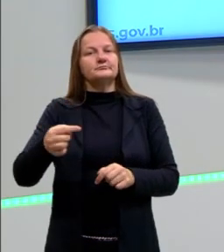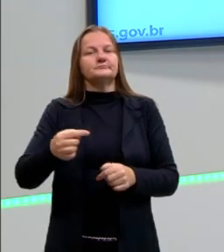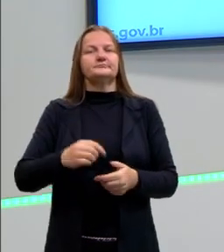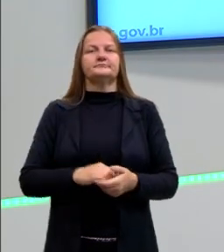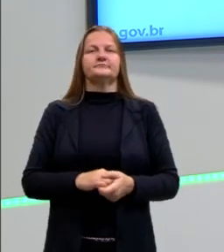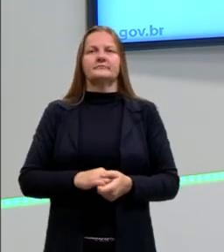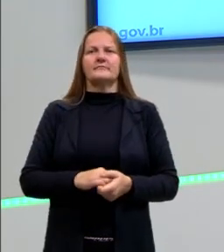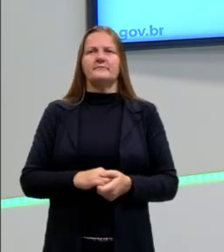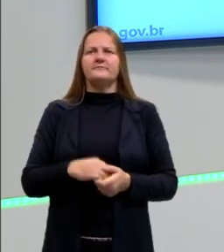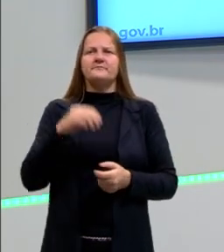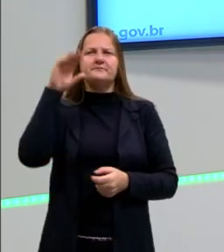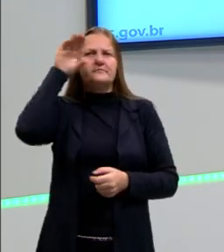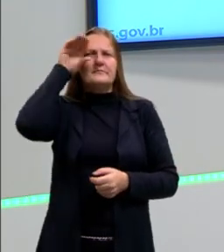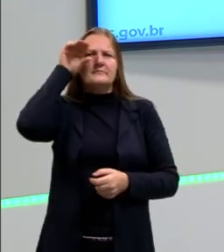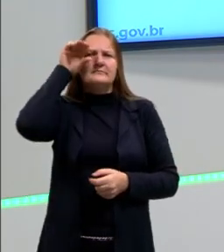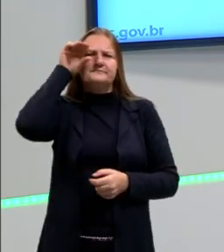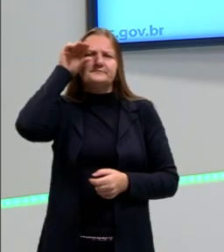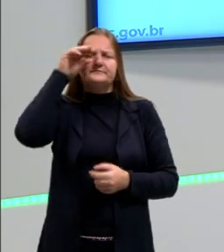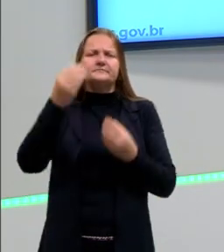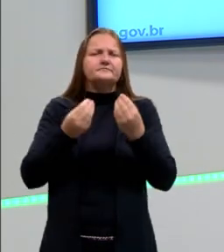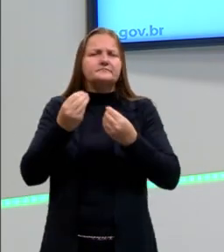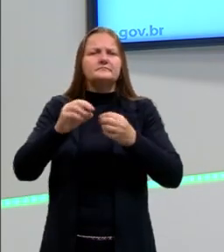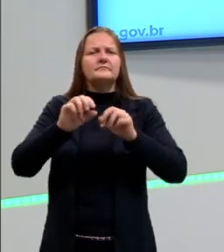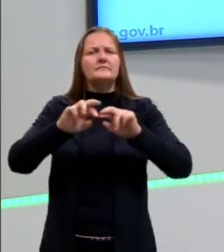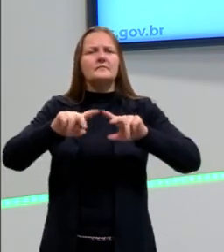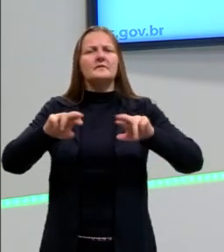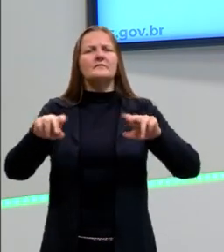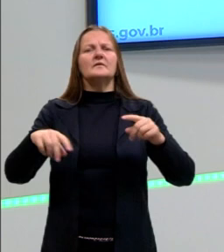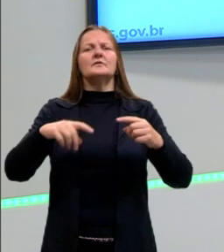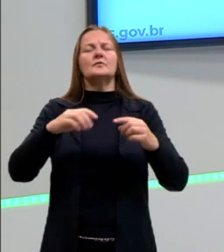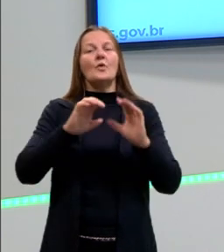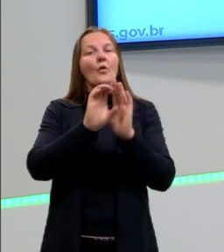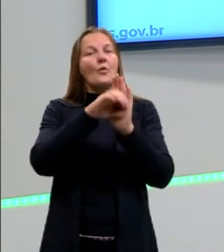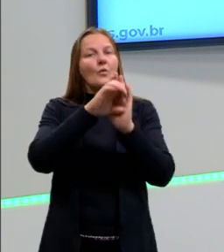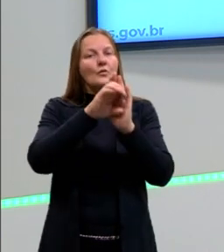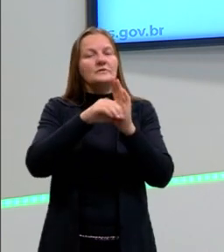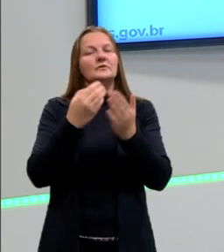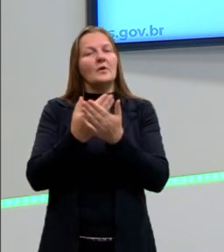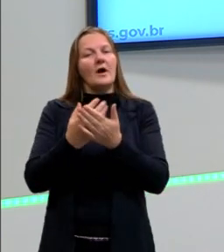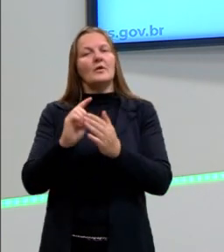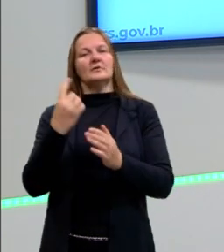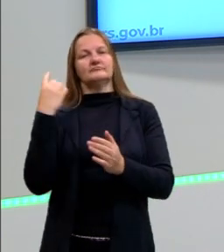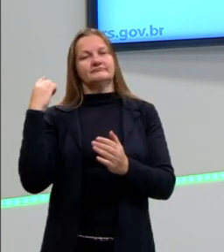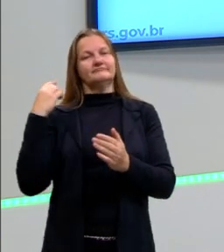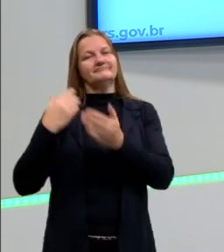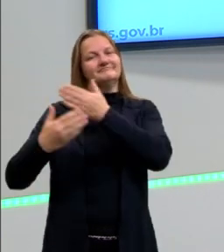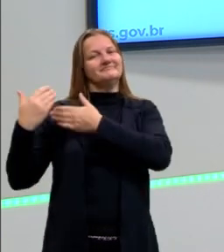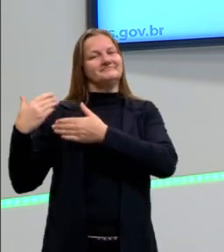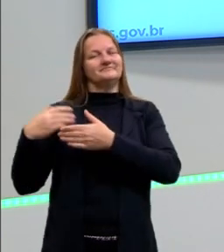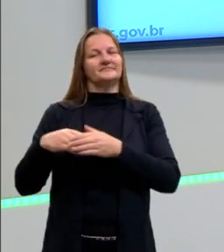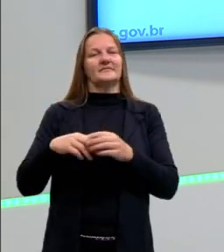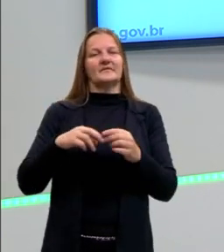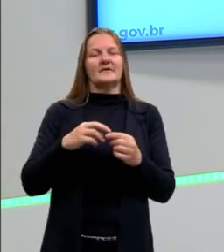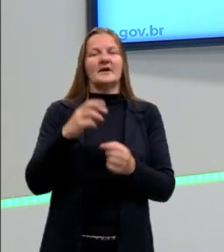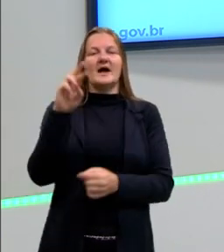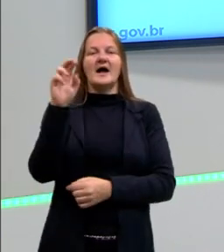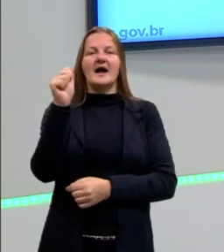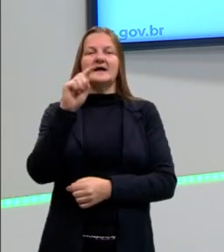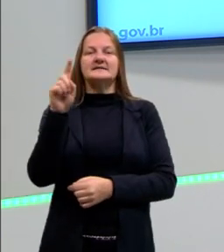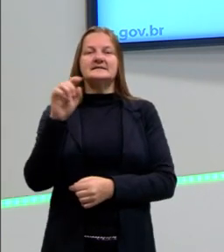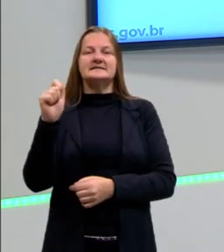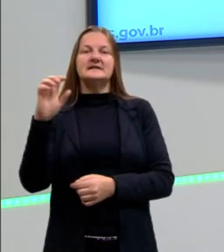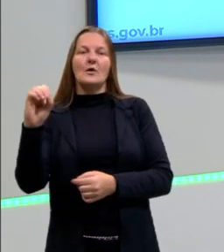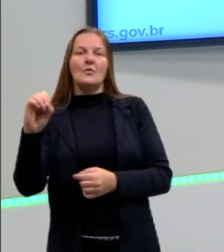aqui a gente consegue observar que tem vários conceitos que nós já vimos em aulas anteriores. Fala da razão, a